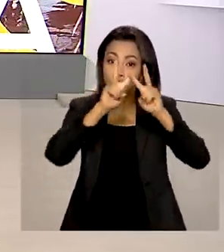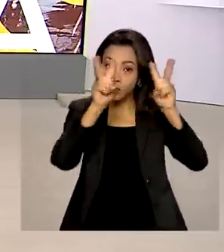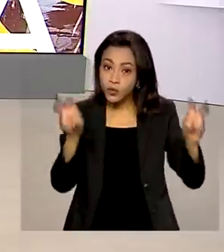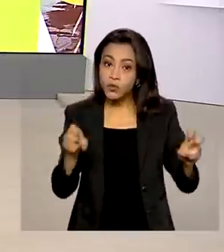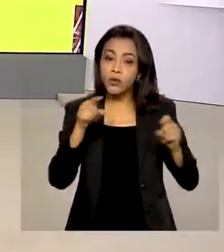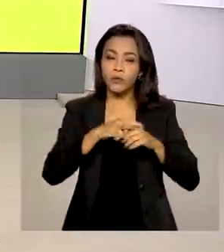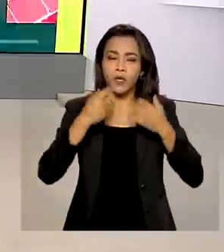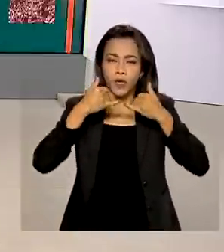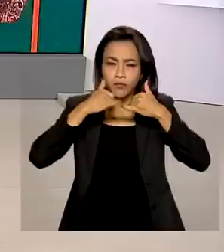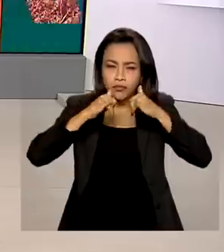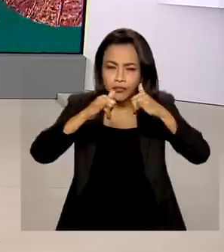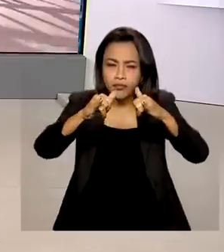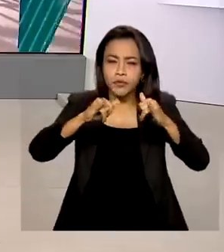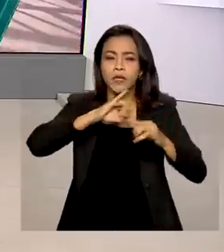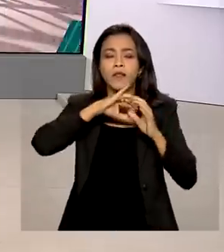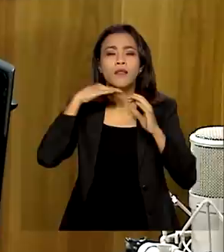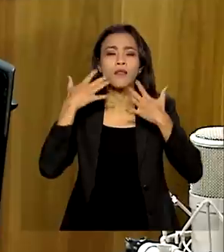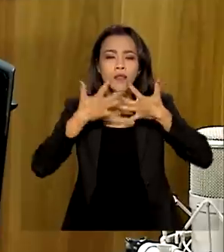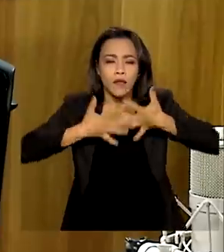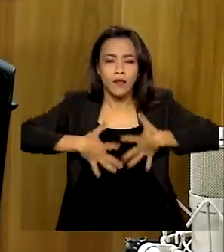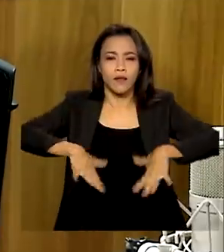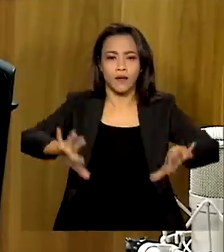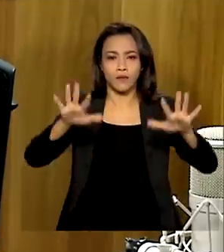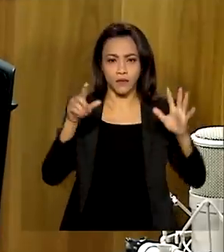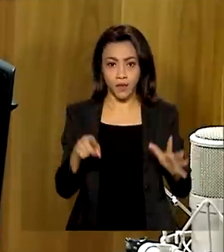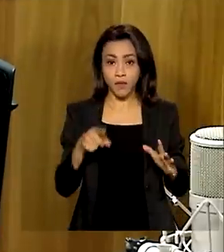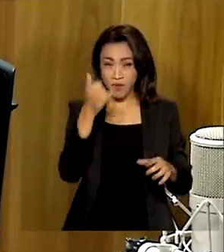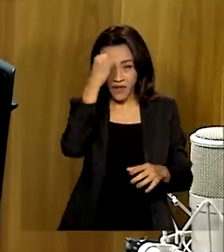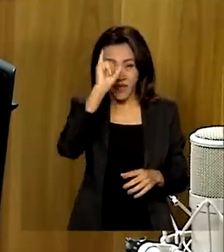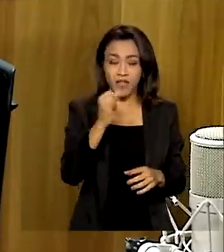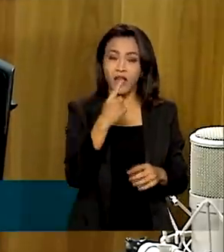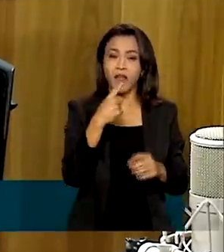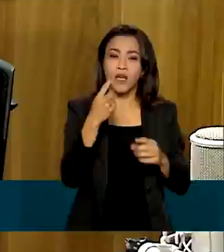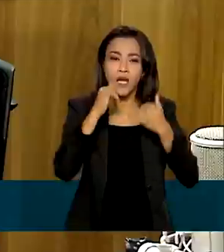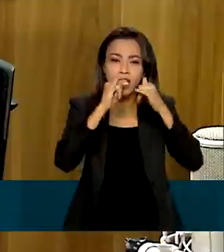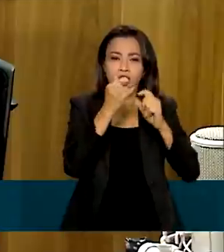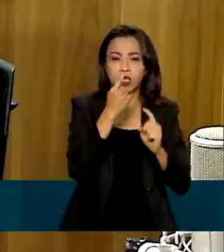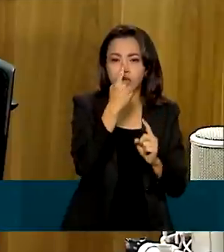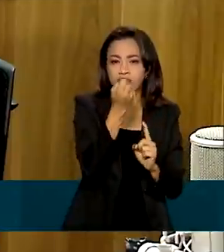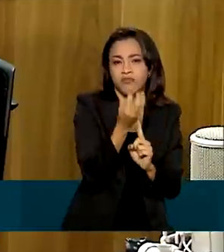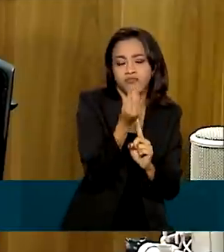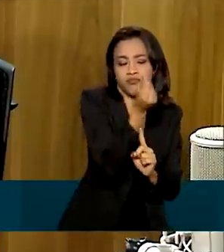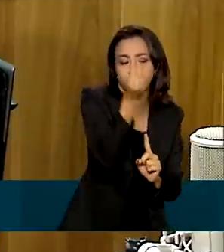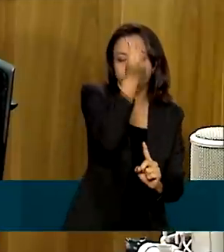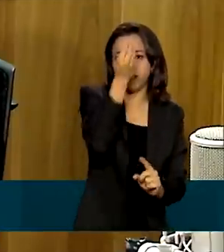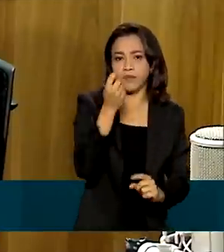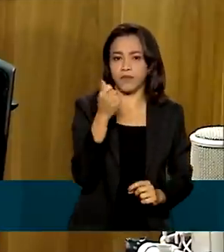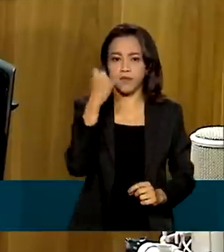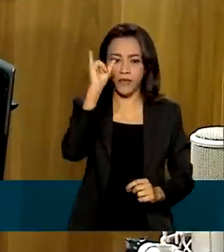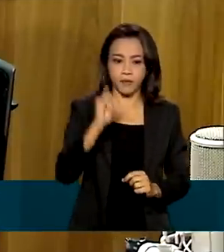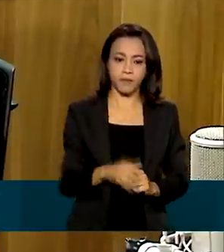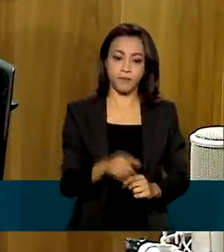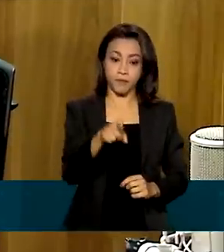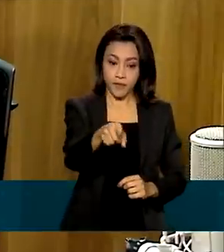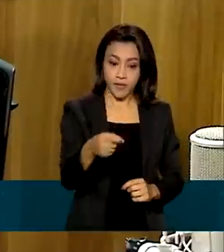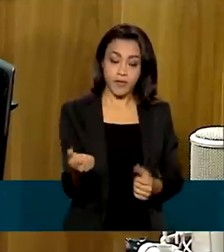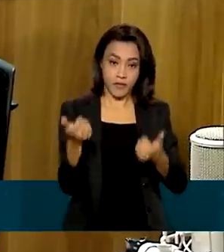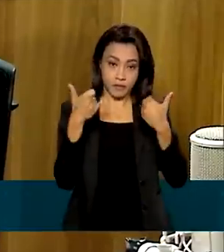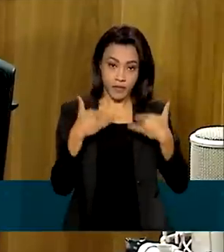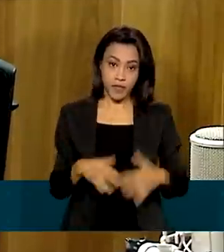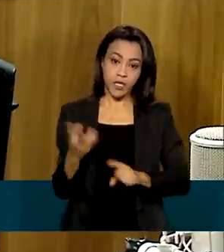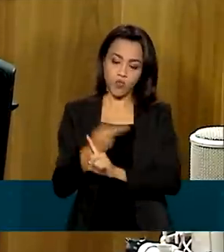para fontes mais renováveis. A energia eólica bateu 51 gigawatts